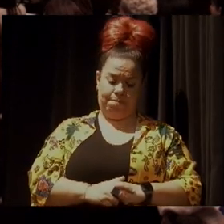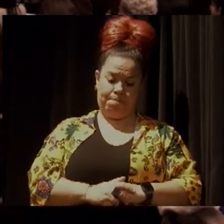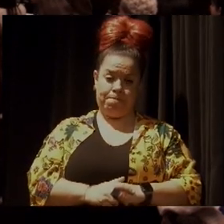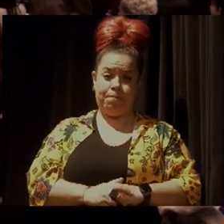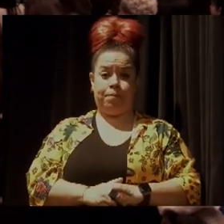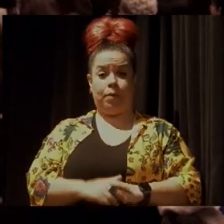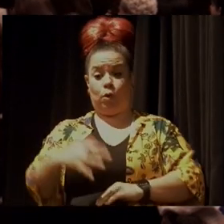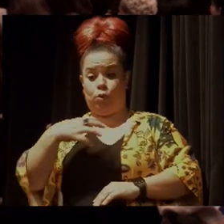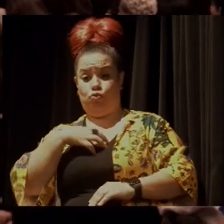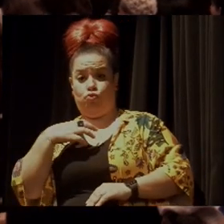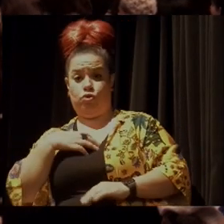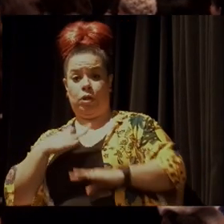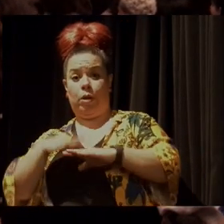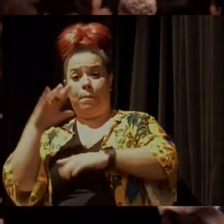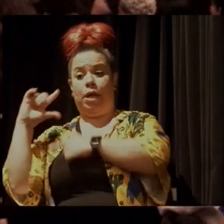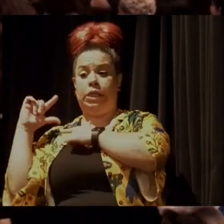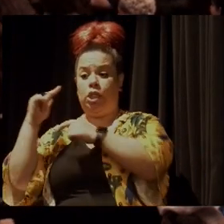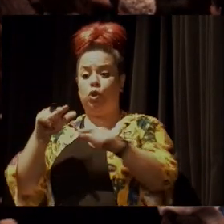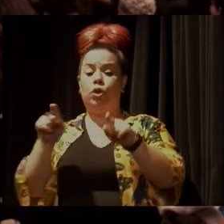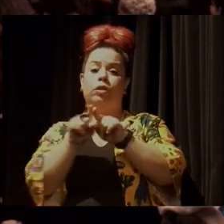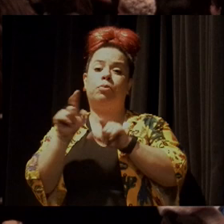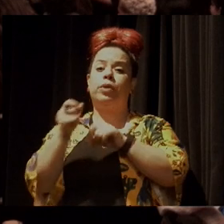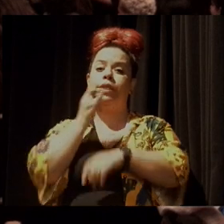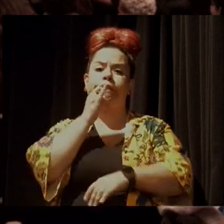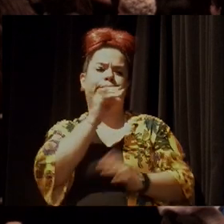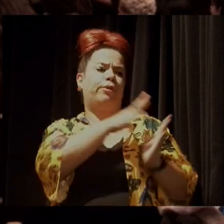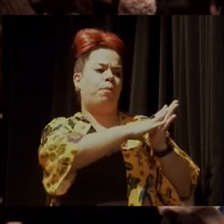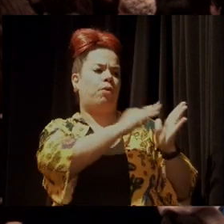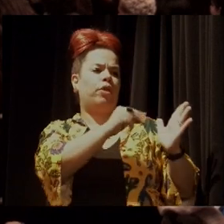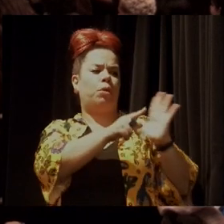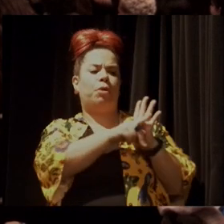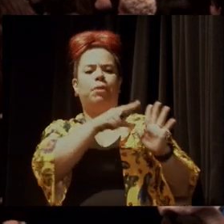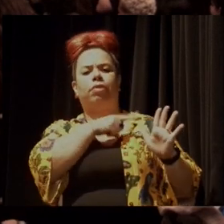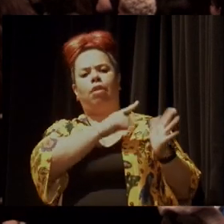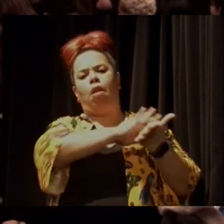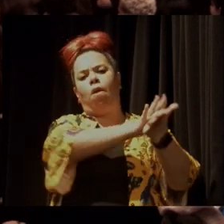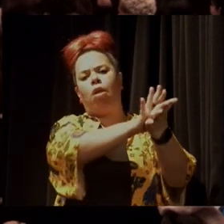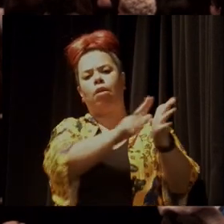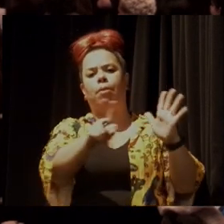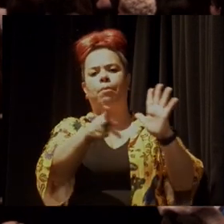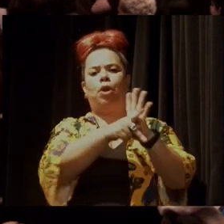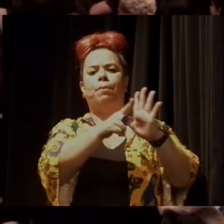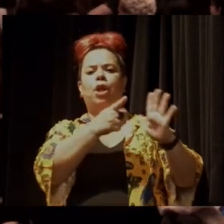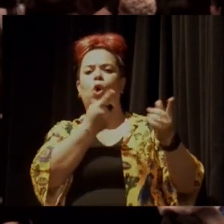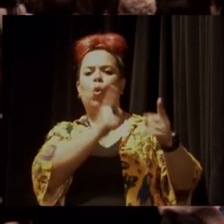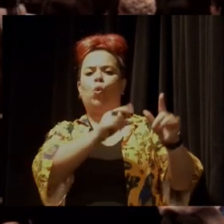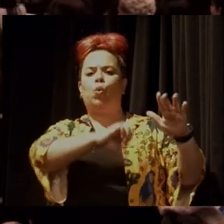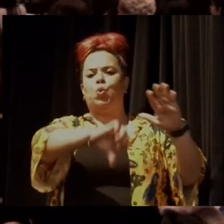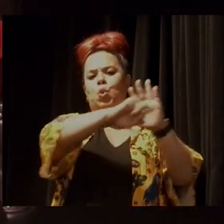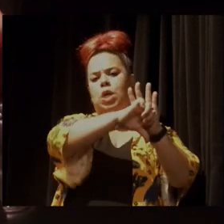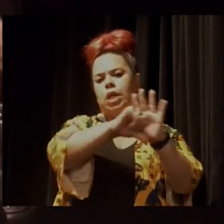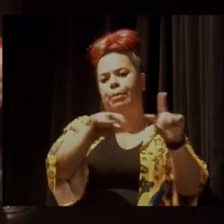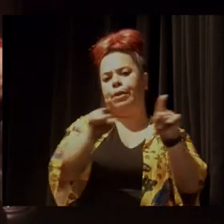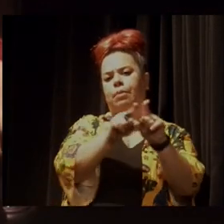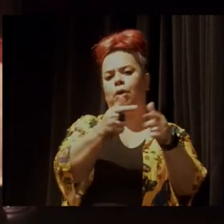tradicionais e o que seriam os modos mais predatórios, a ilegalidade, aquilo que a gente vê